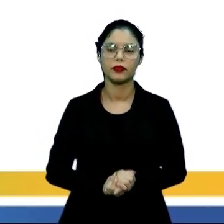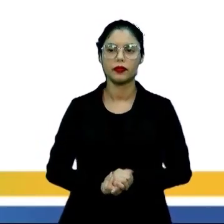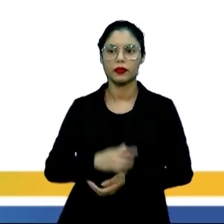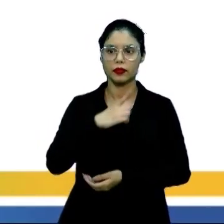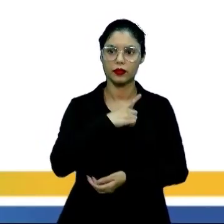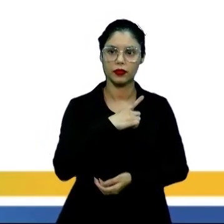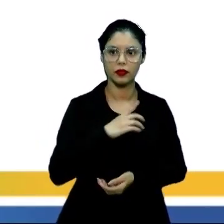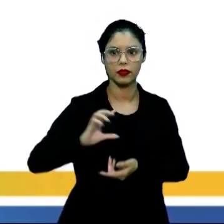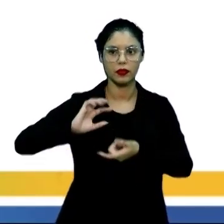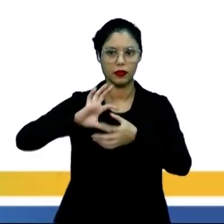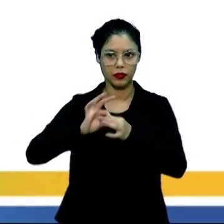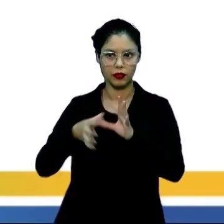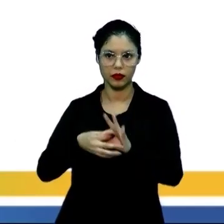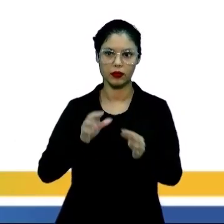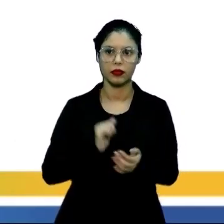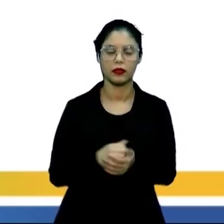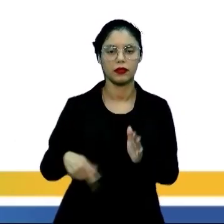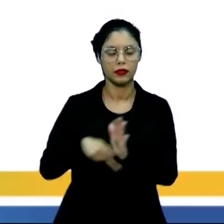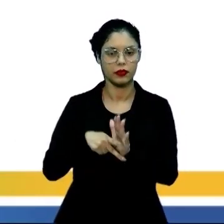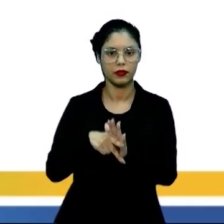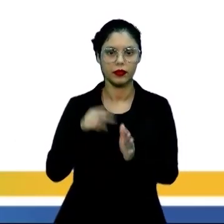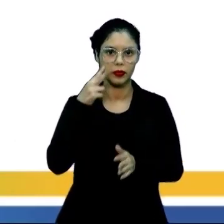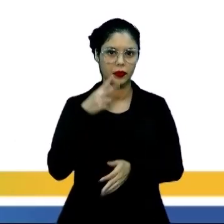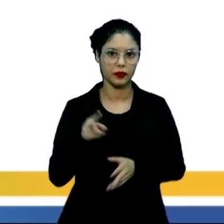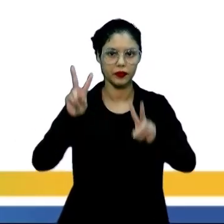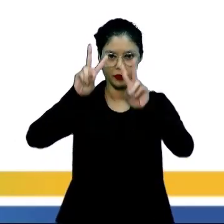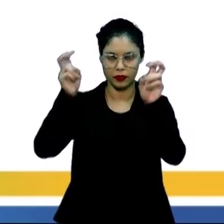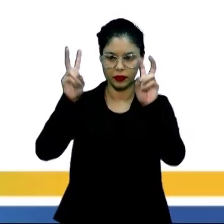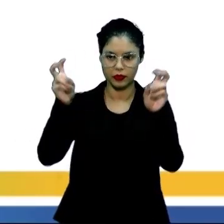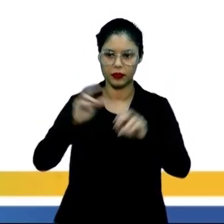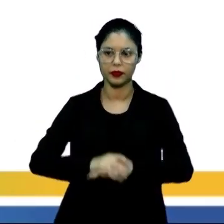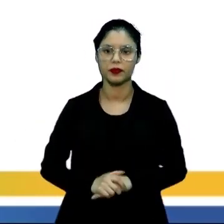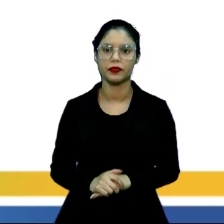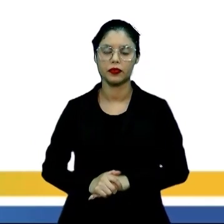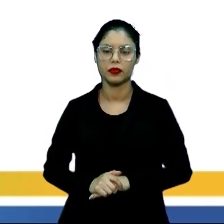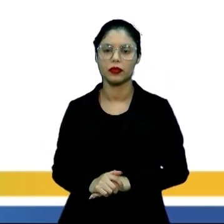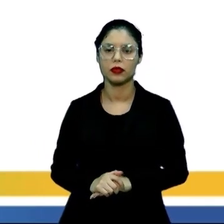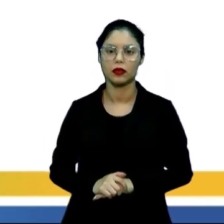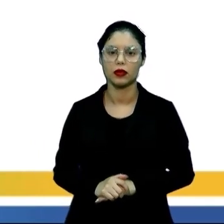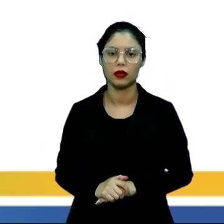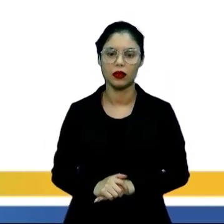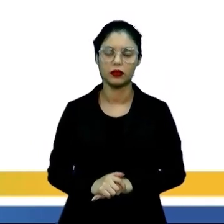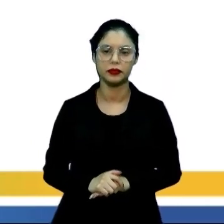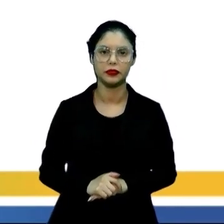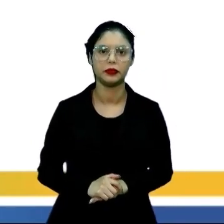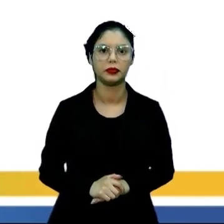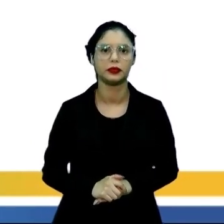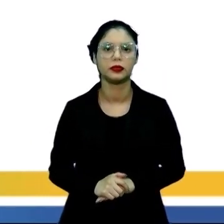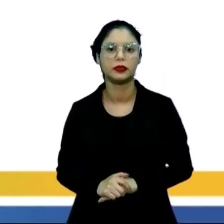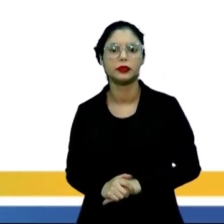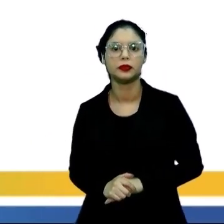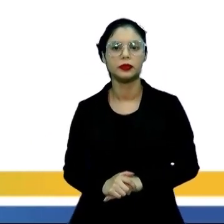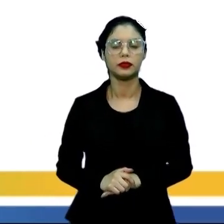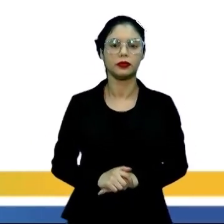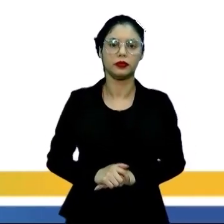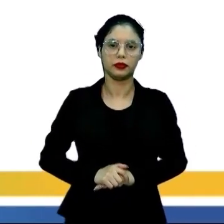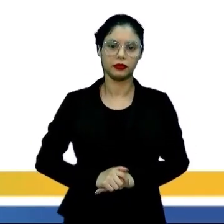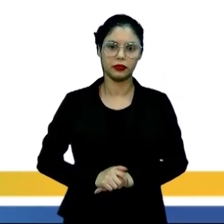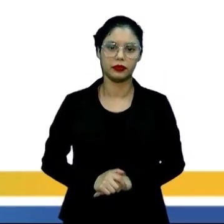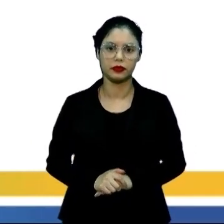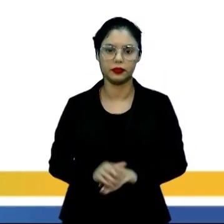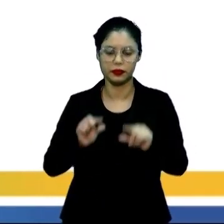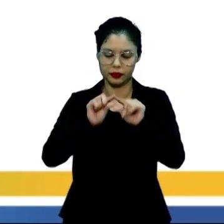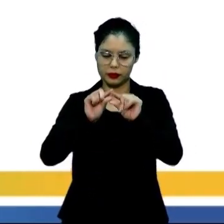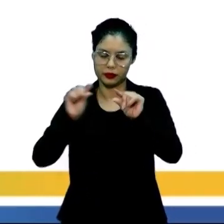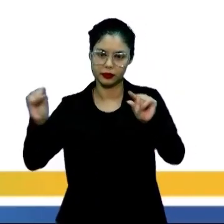tem o contexto cultural, que é justamente isso que a gente está abordando, que é essa troca de conhecimentos. E aí eu deixei ali sublinhadinho só